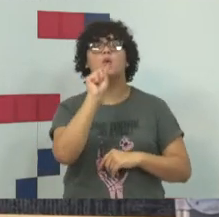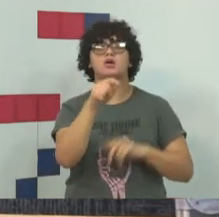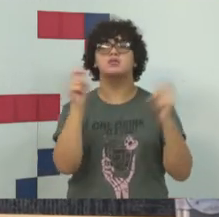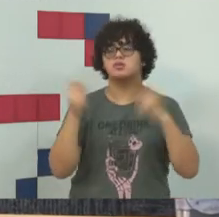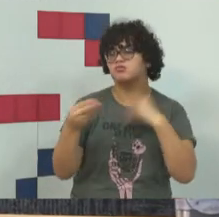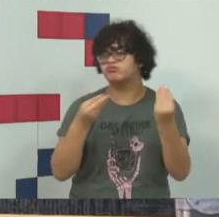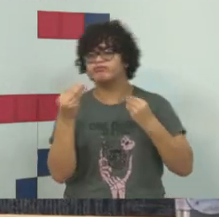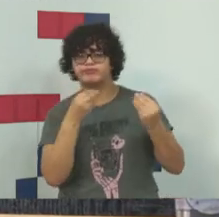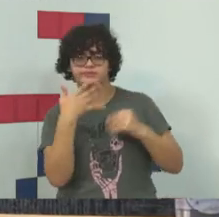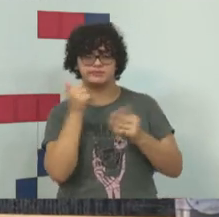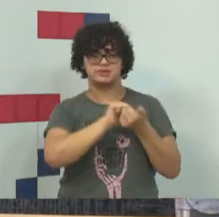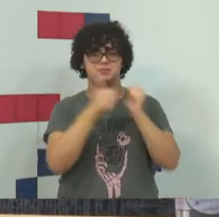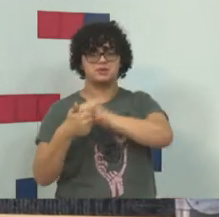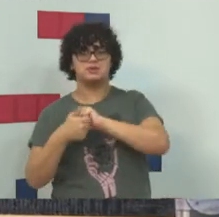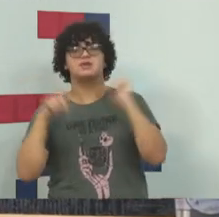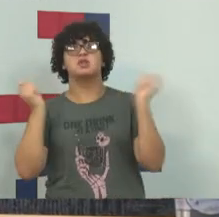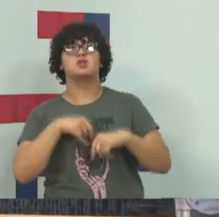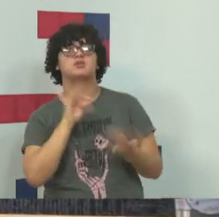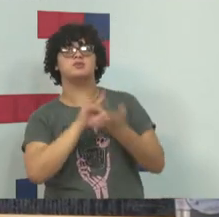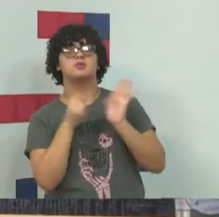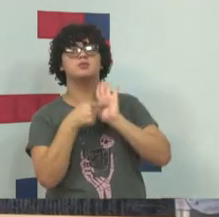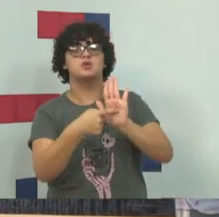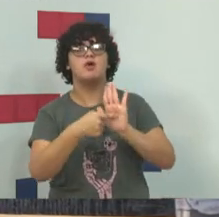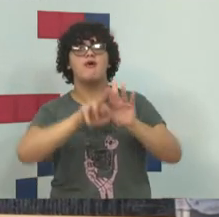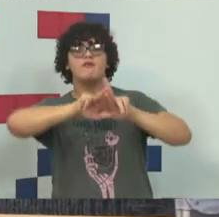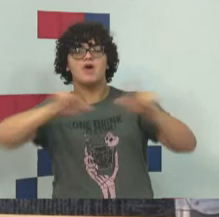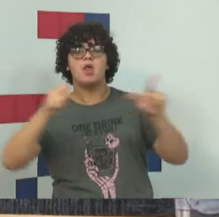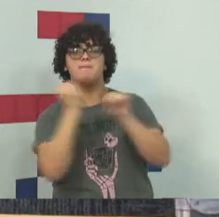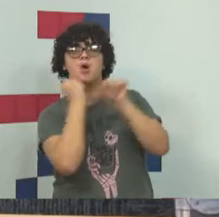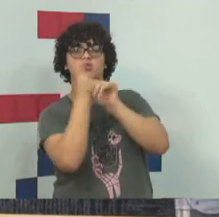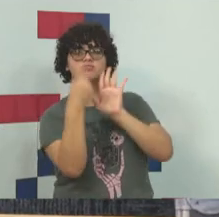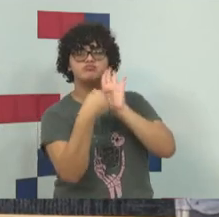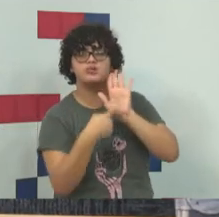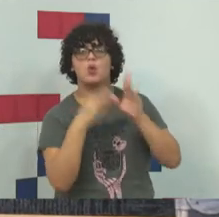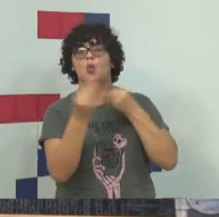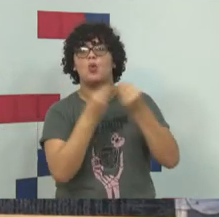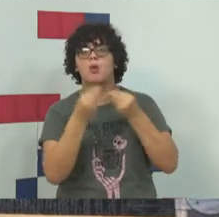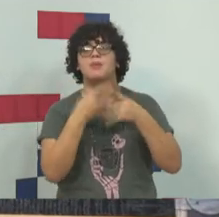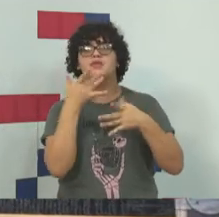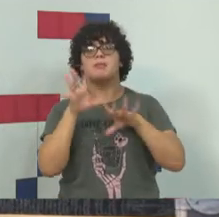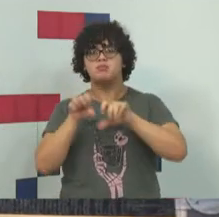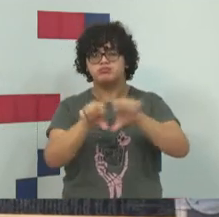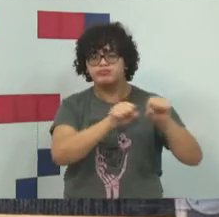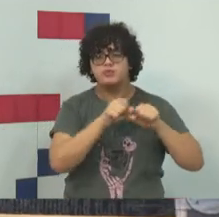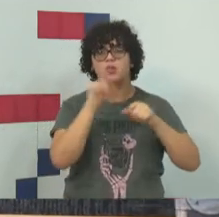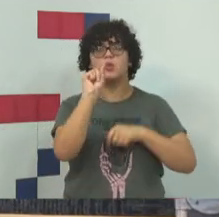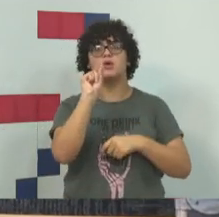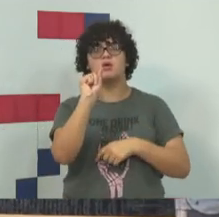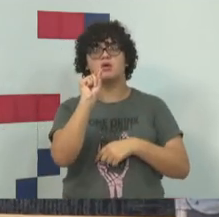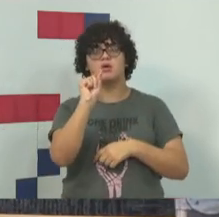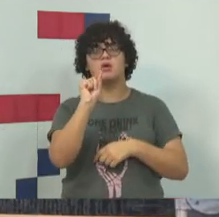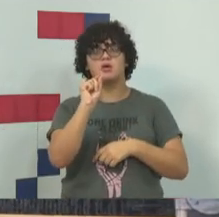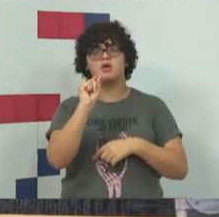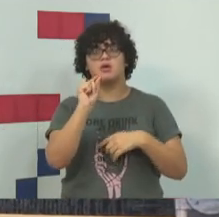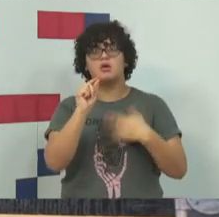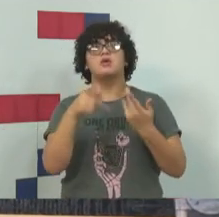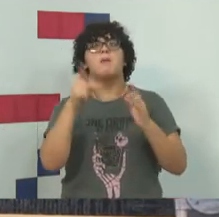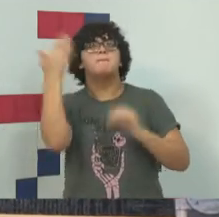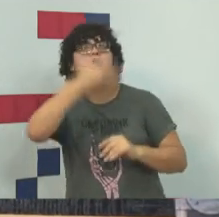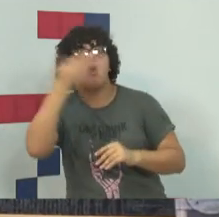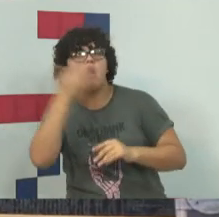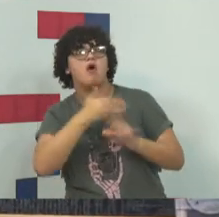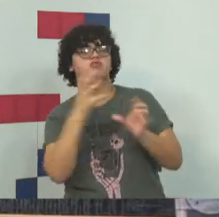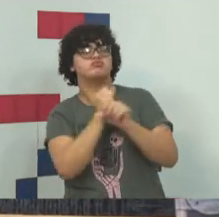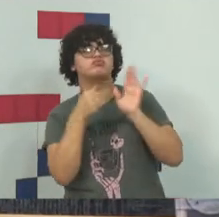que nós possamos enveredar por pontos específicos, como a coleta, a correta coleta de prova,